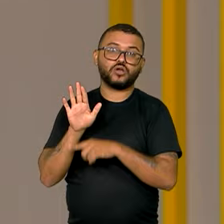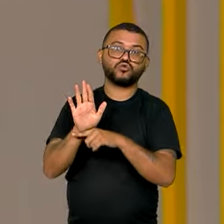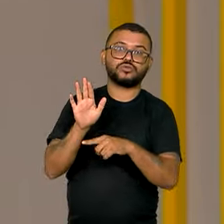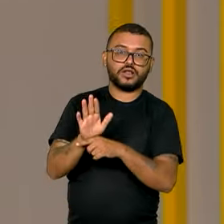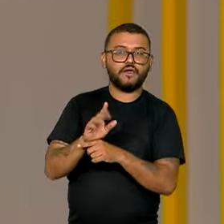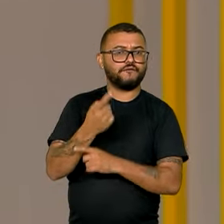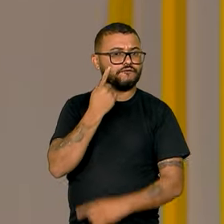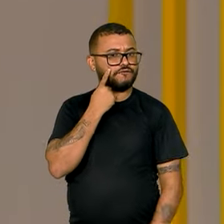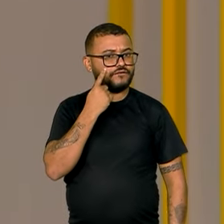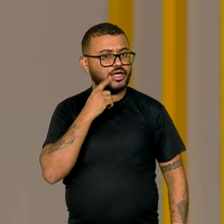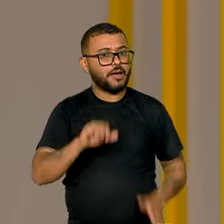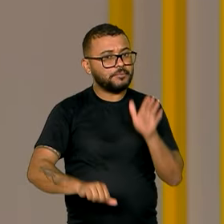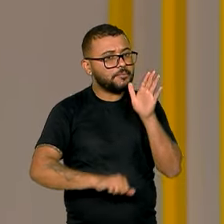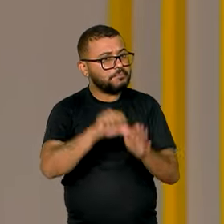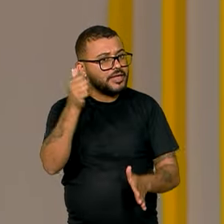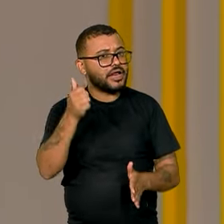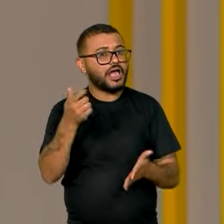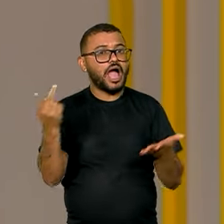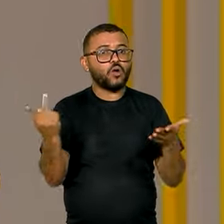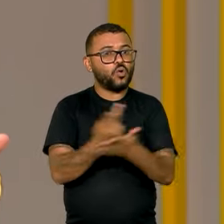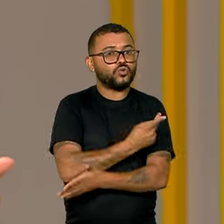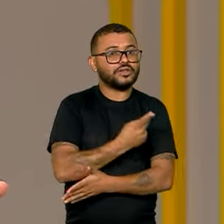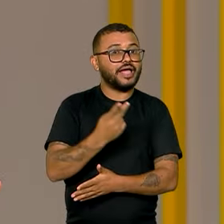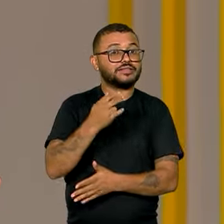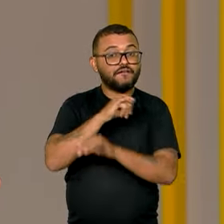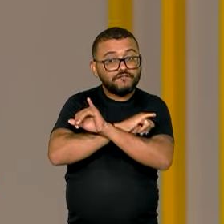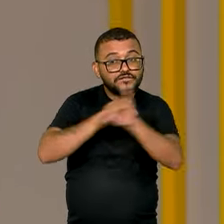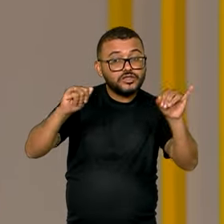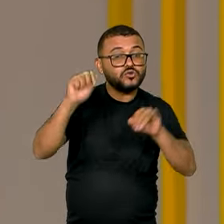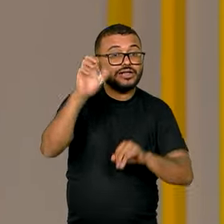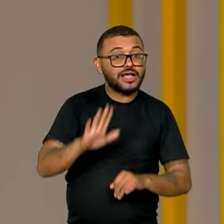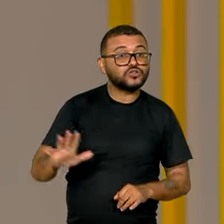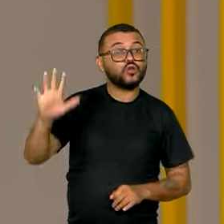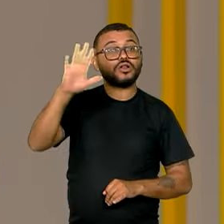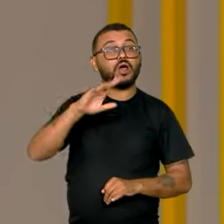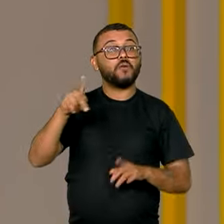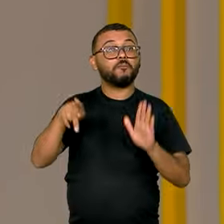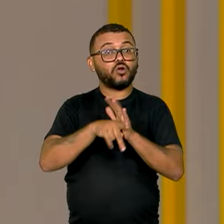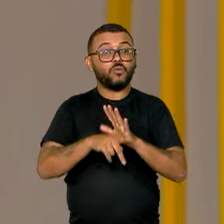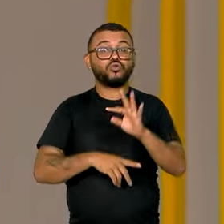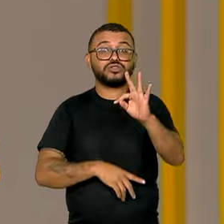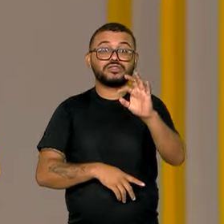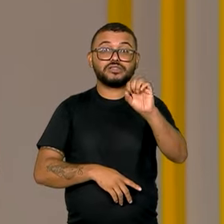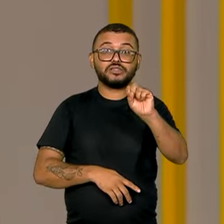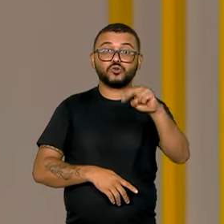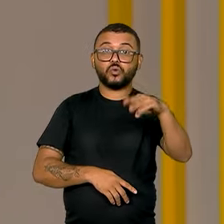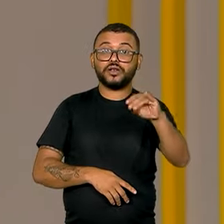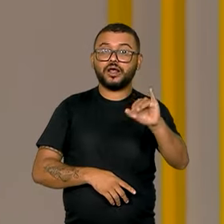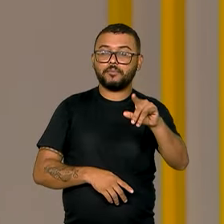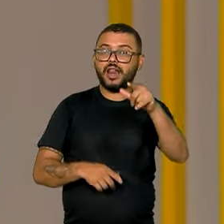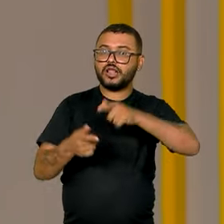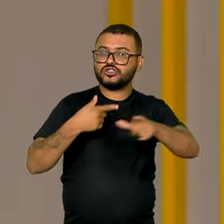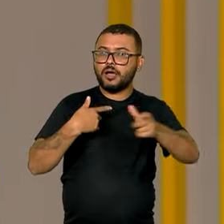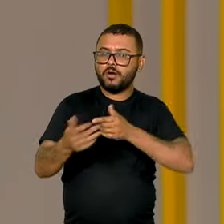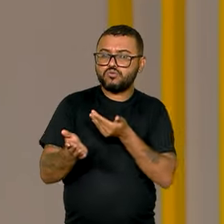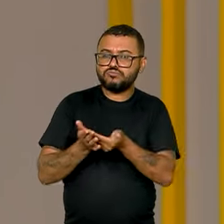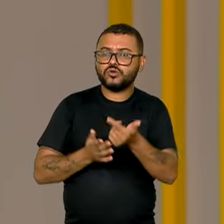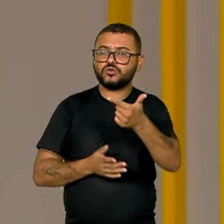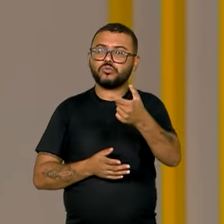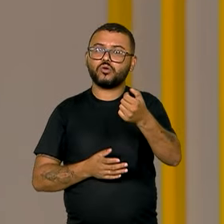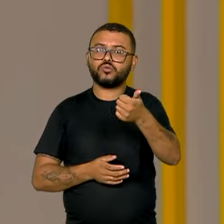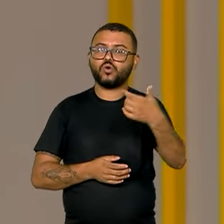Esta é a primeira vez que um alerta nacional de tsunami é acionado no Japão desde 2011,